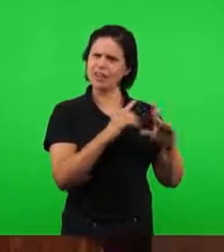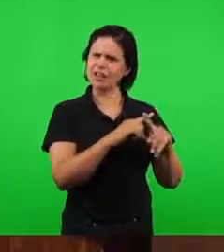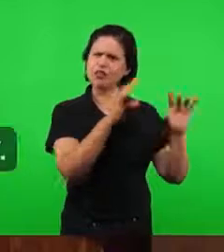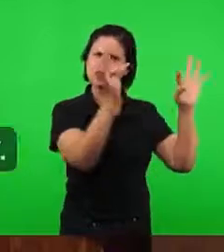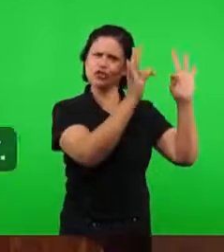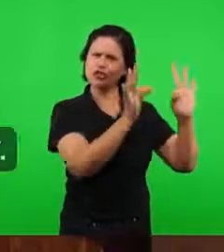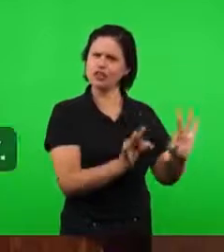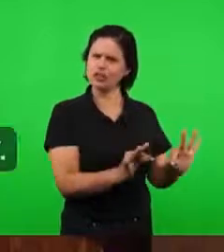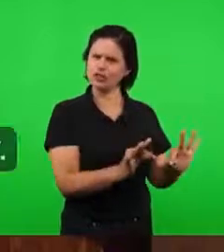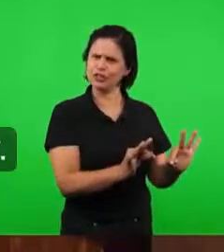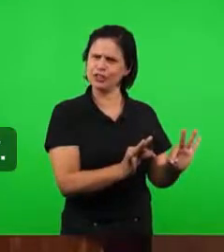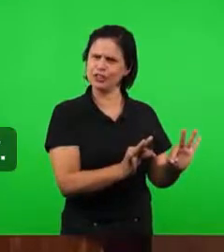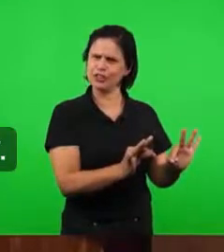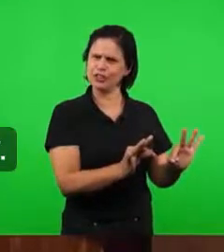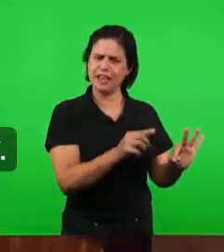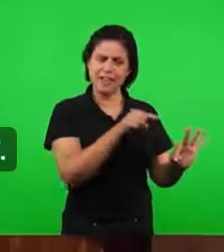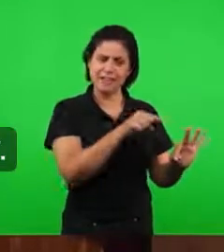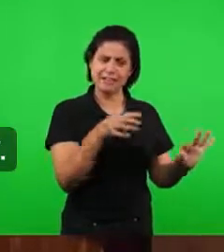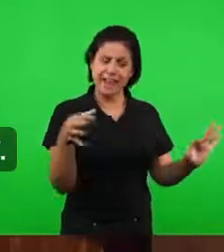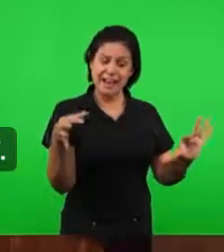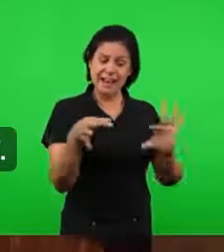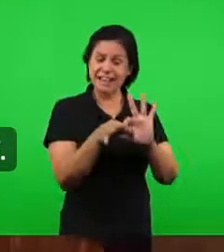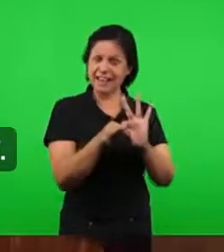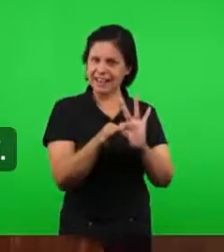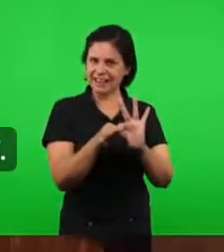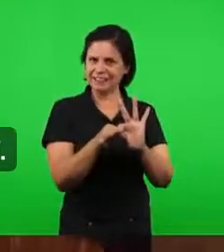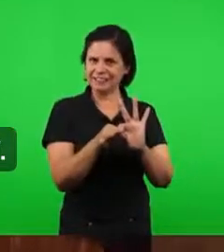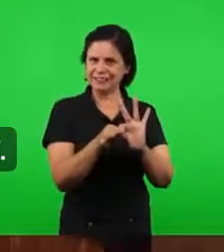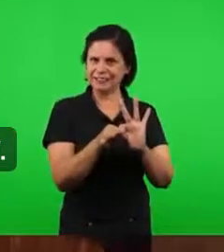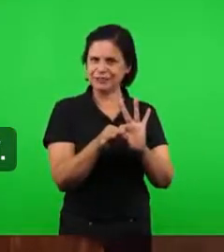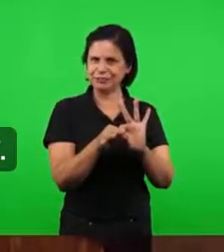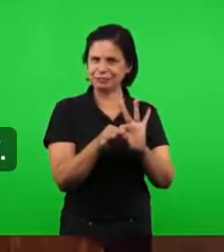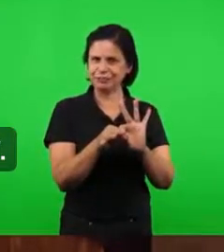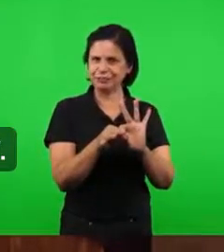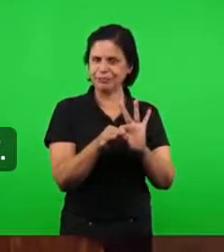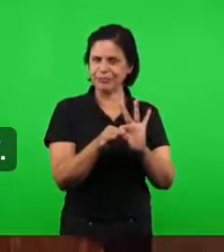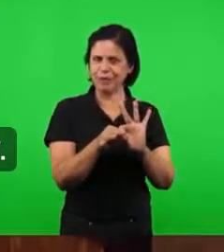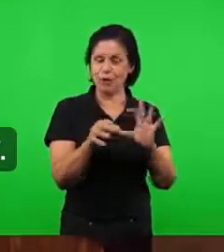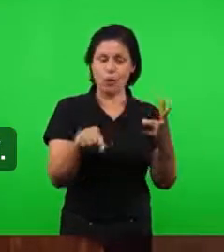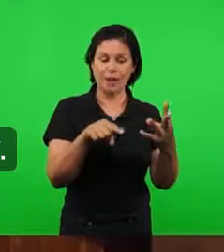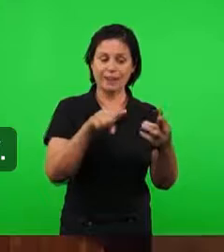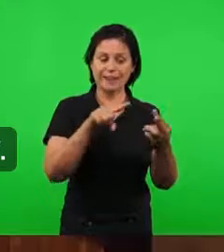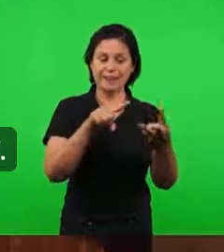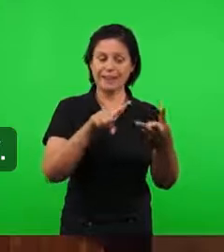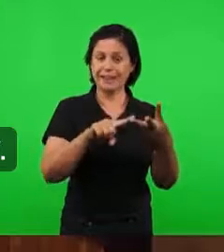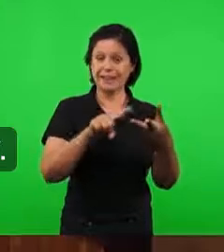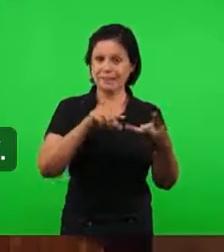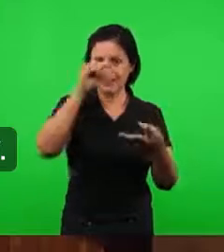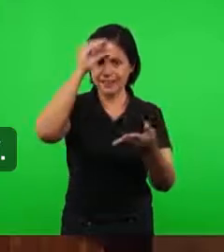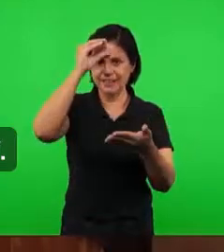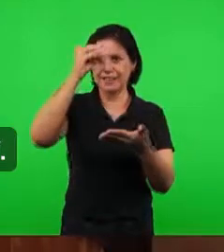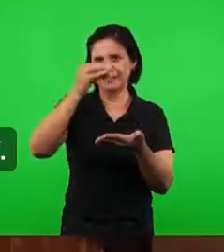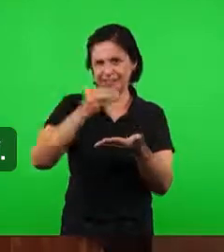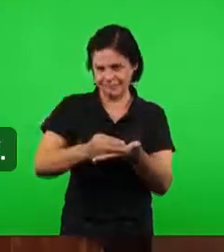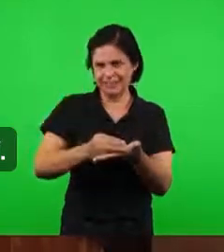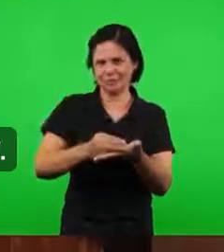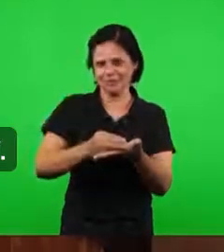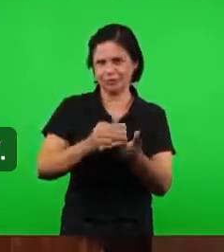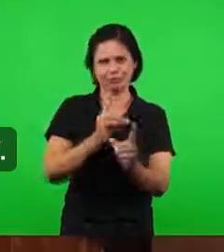a terceira tese doutrinária